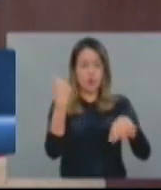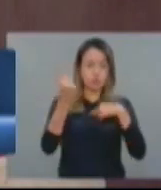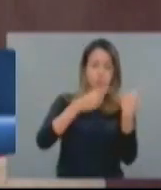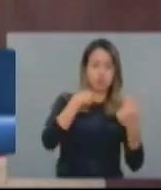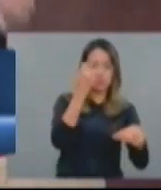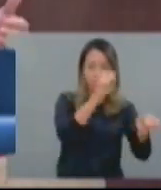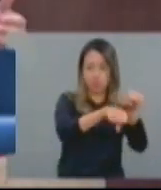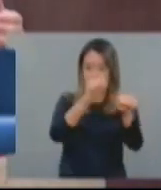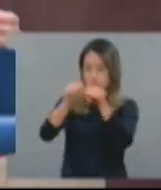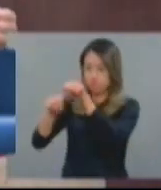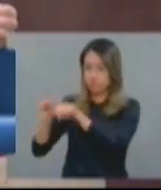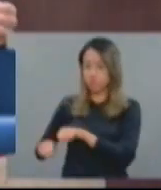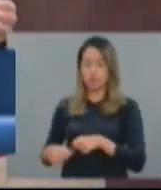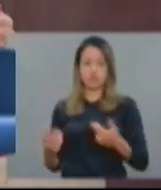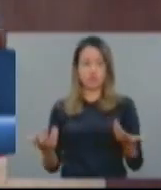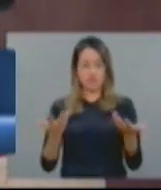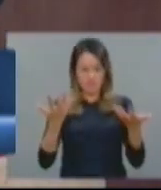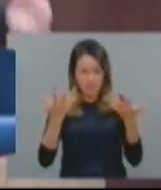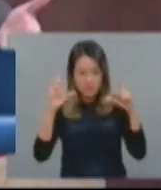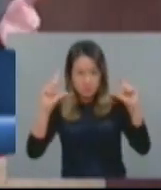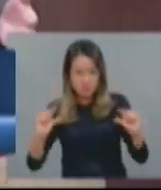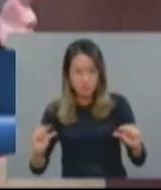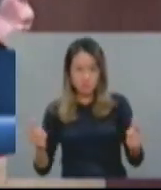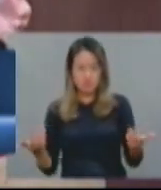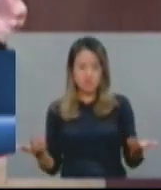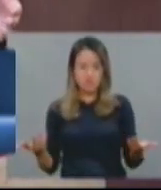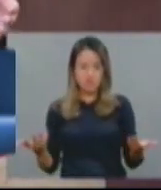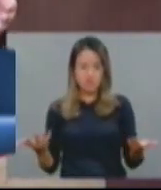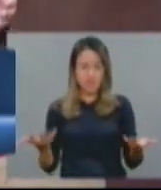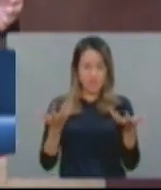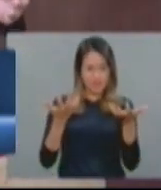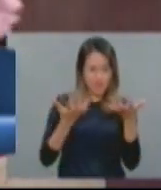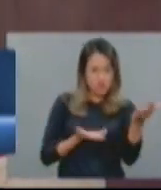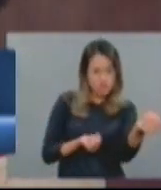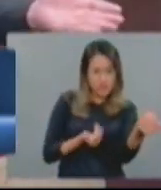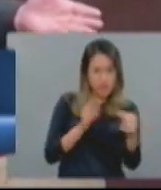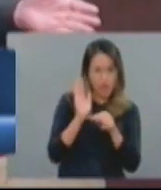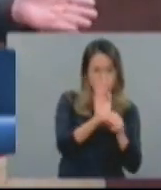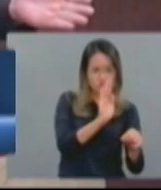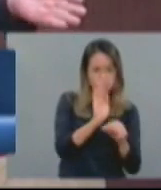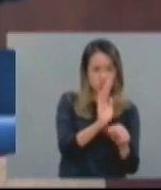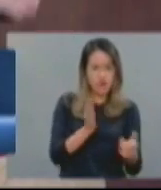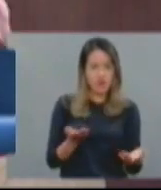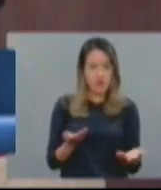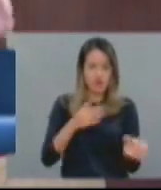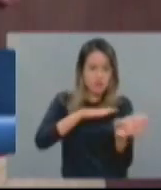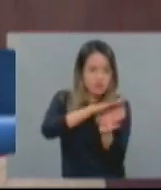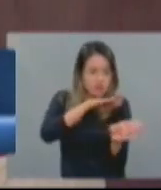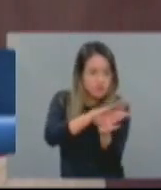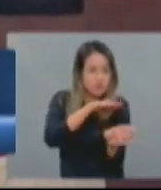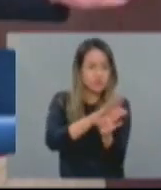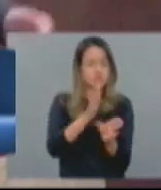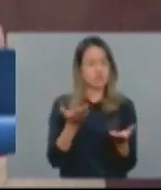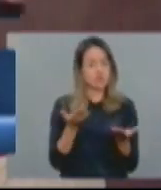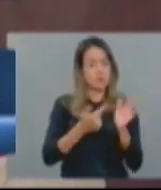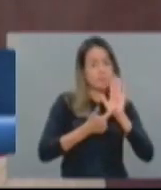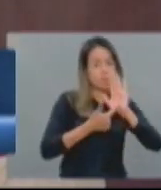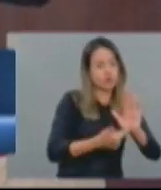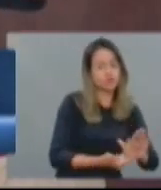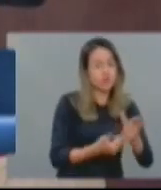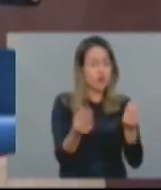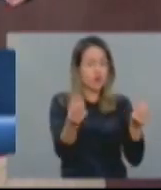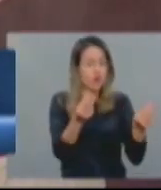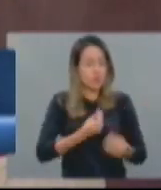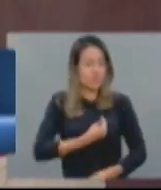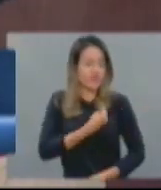sociedade que busca ofertar a sua juventude caminhos alternativos que não a